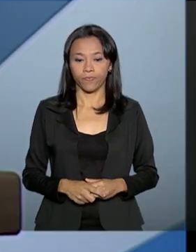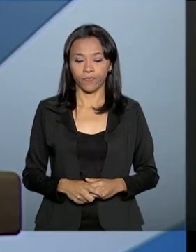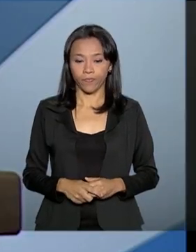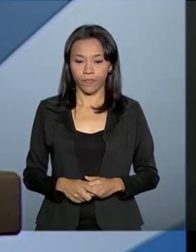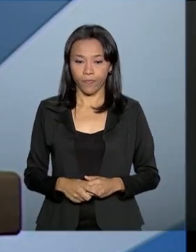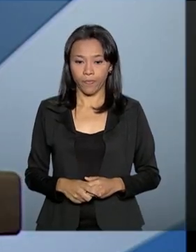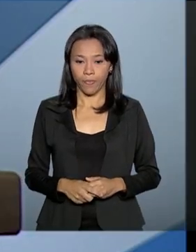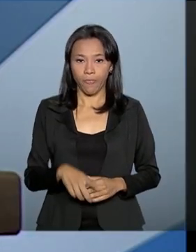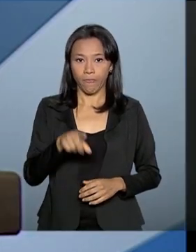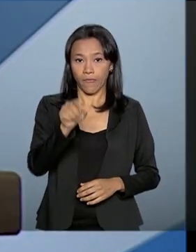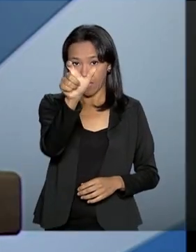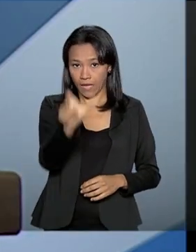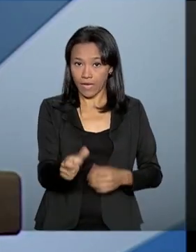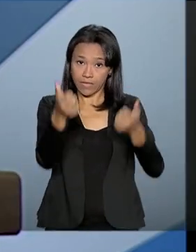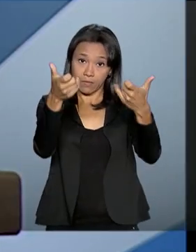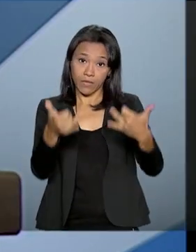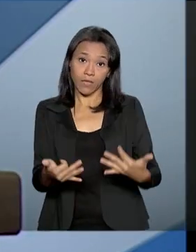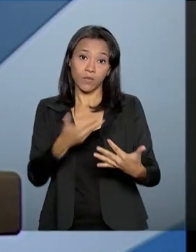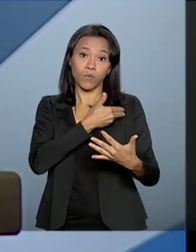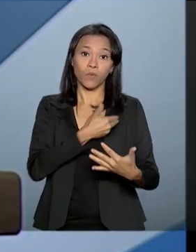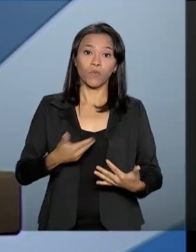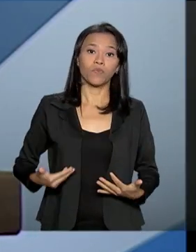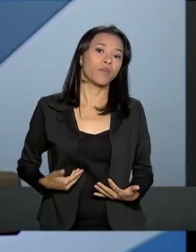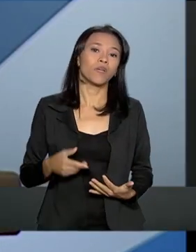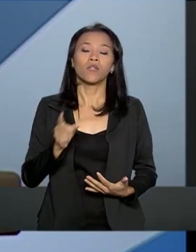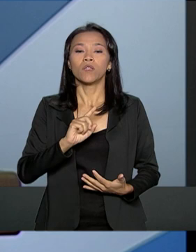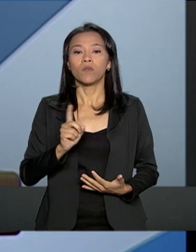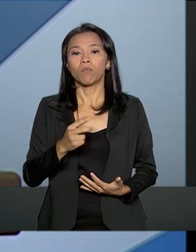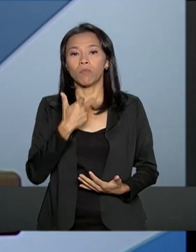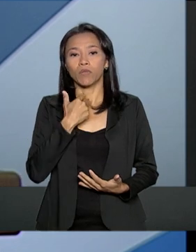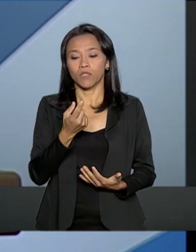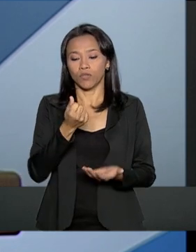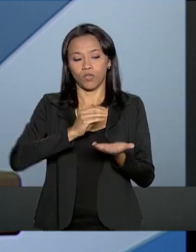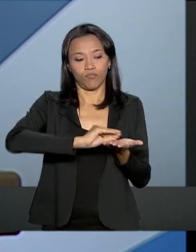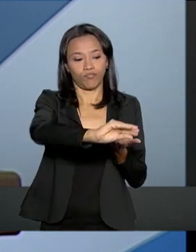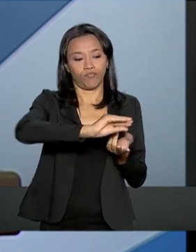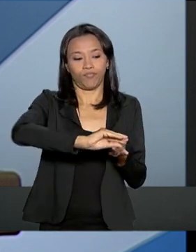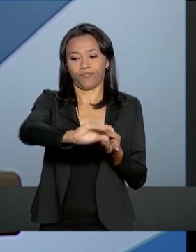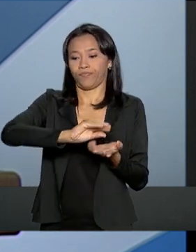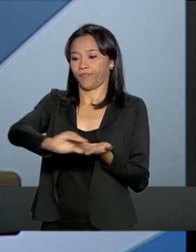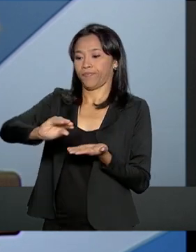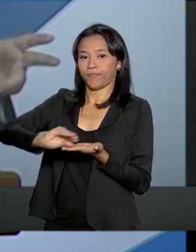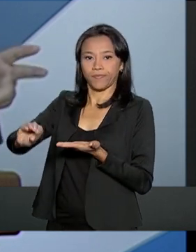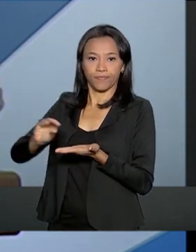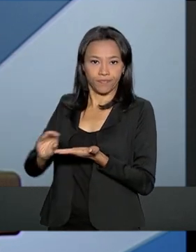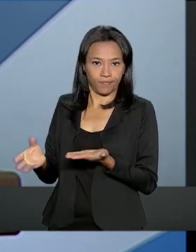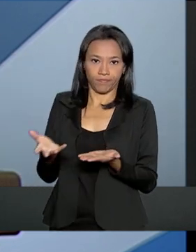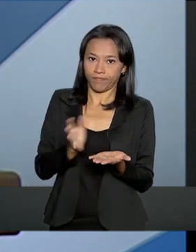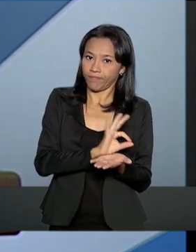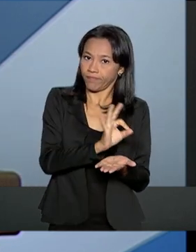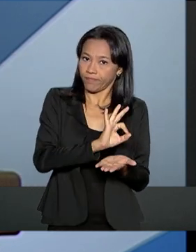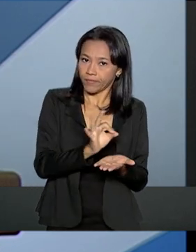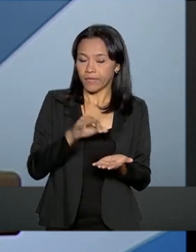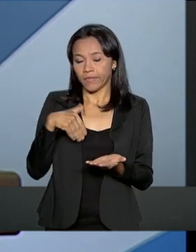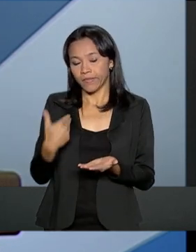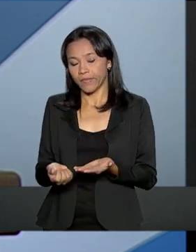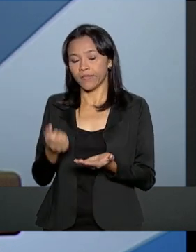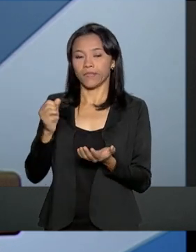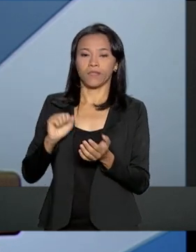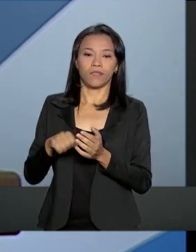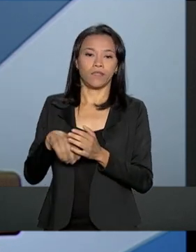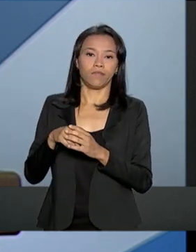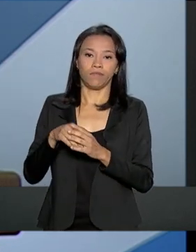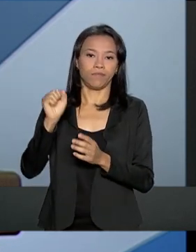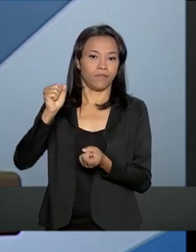O governo não pode ser uma máquina de transferência perversa de renda, seja através da previdência social, seja